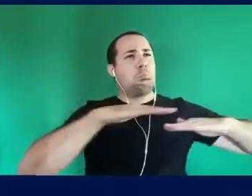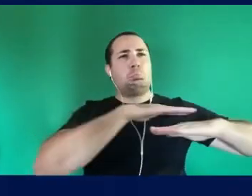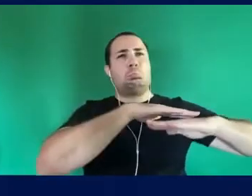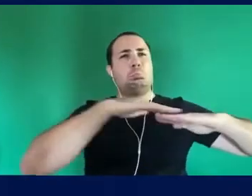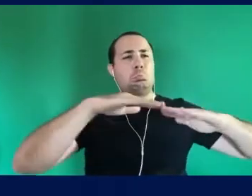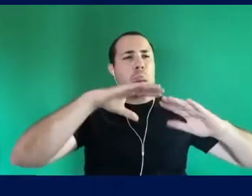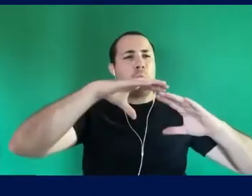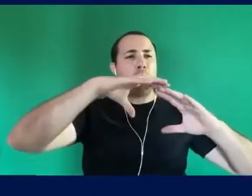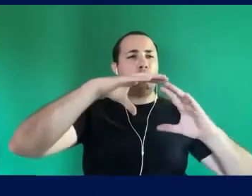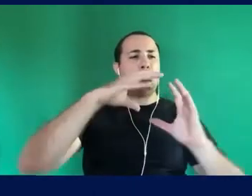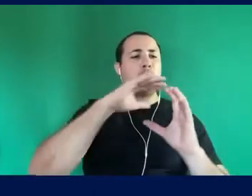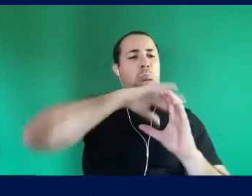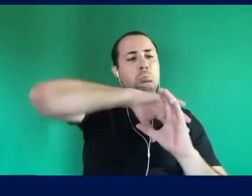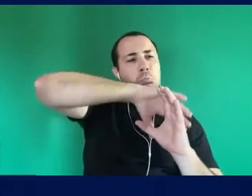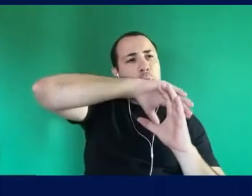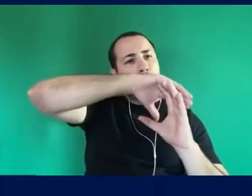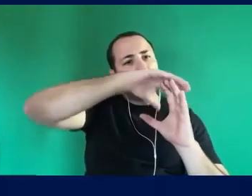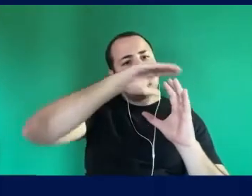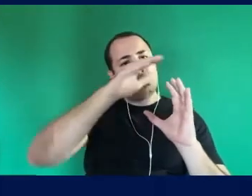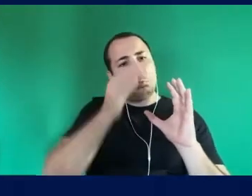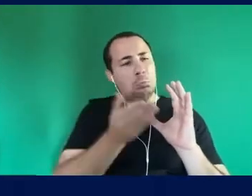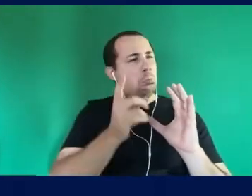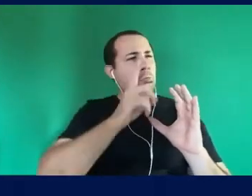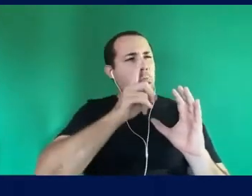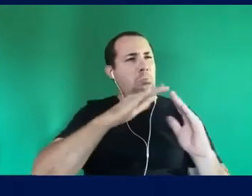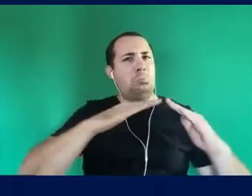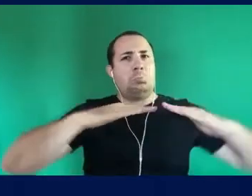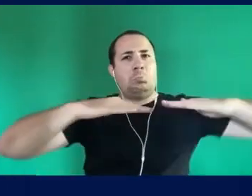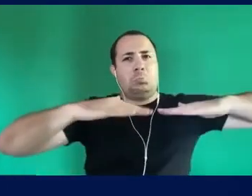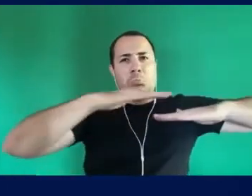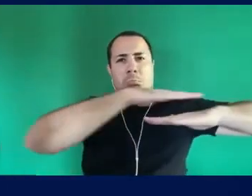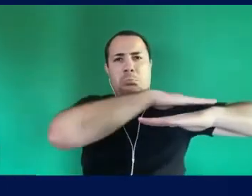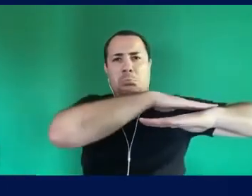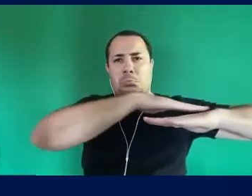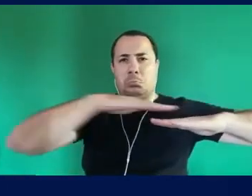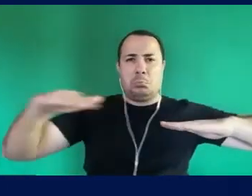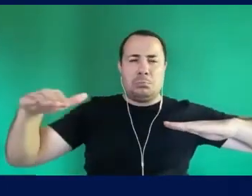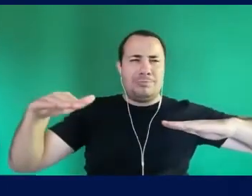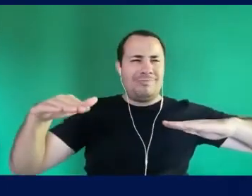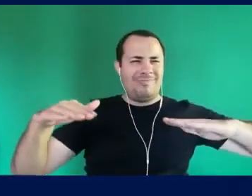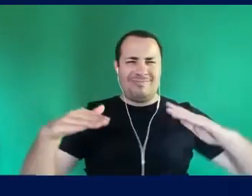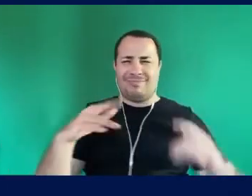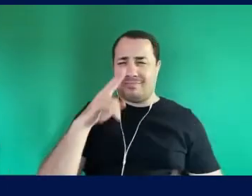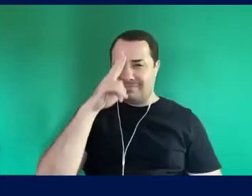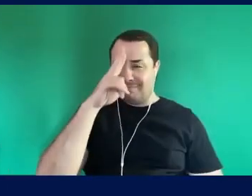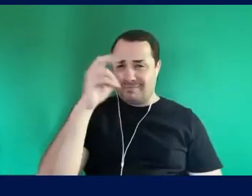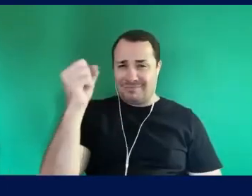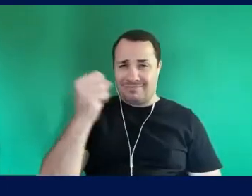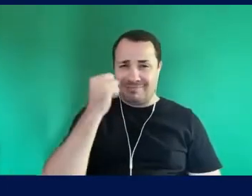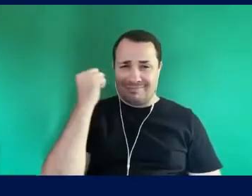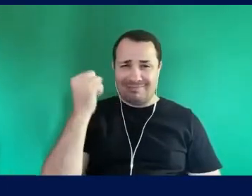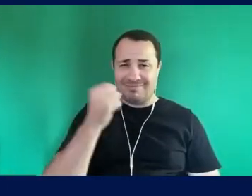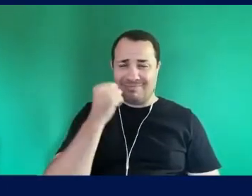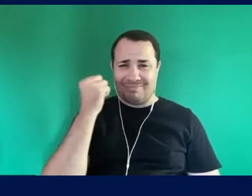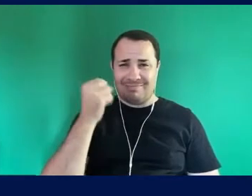evidentes Pronto Entramos num campo Gravíssimo De relação